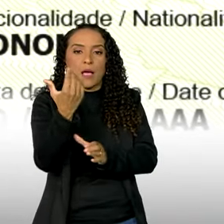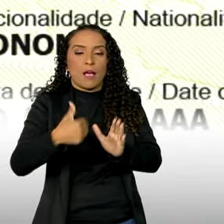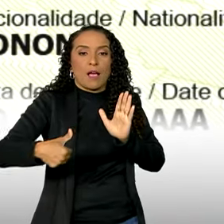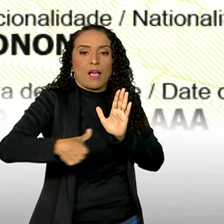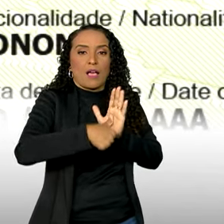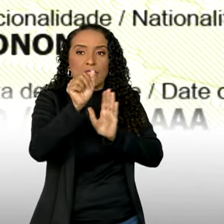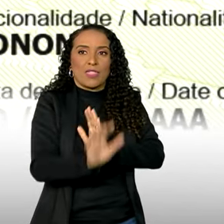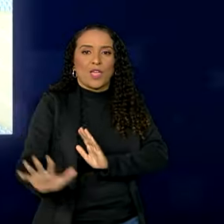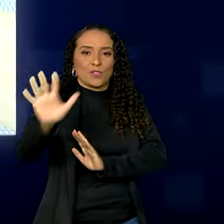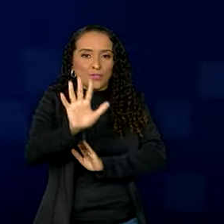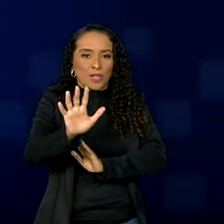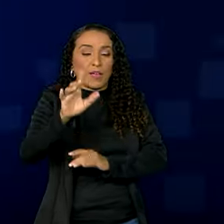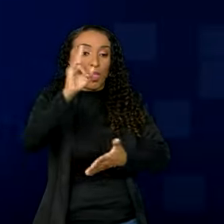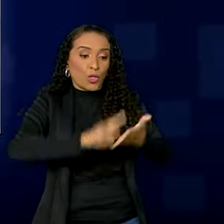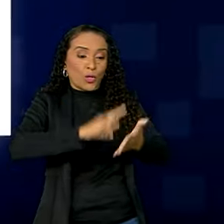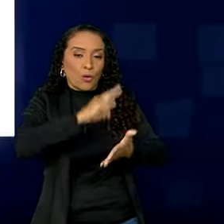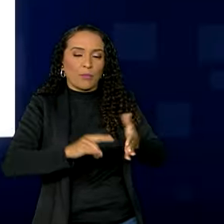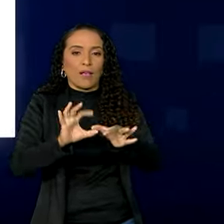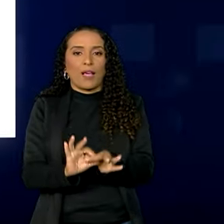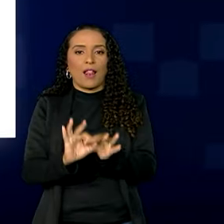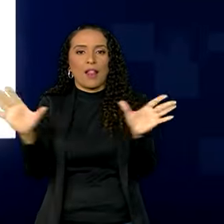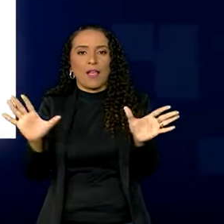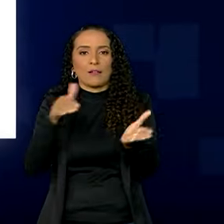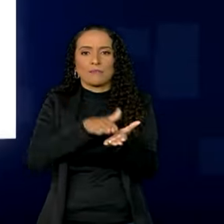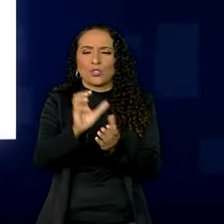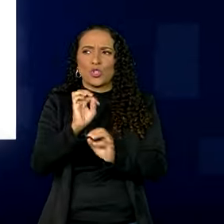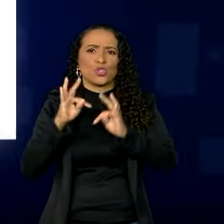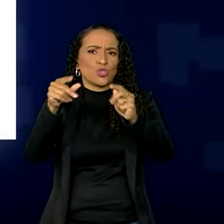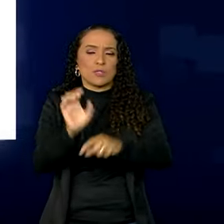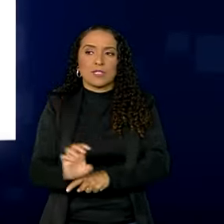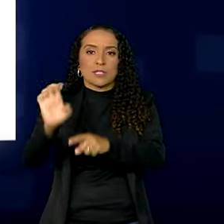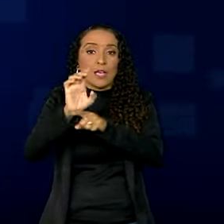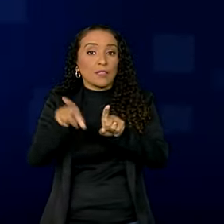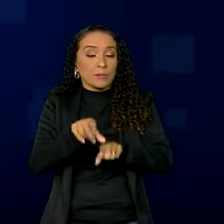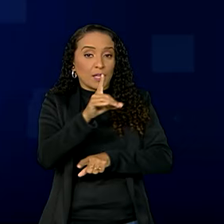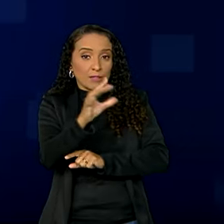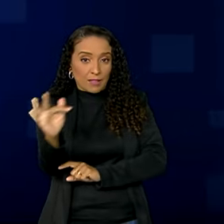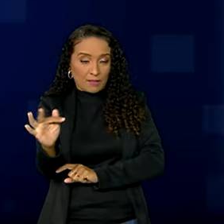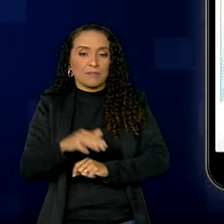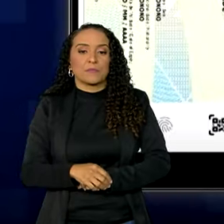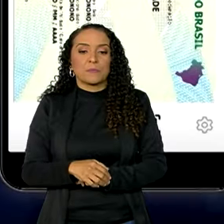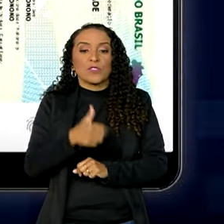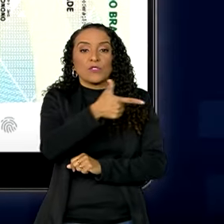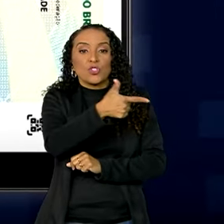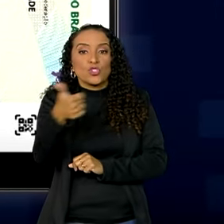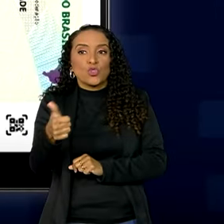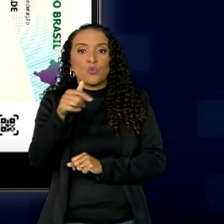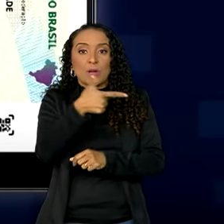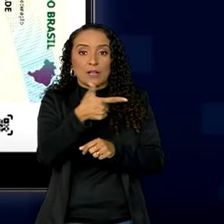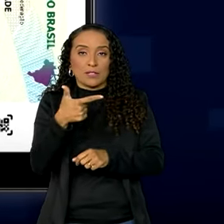identidade nacional. O documento está disponível para emissão em todos os estados e no Distrito Federal. Em 21 das